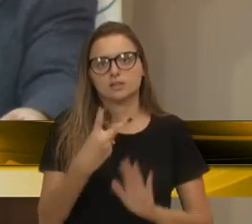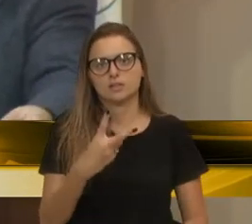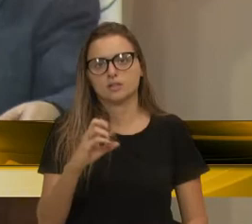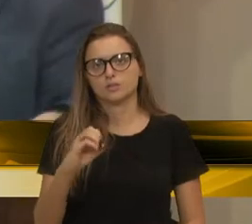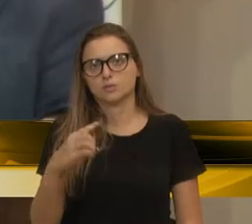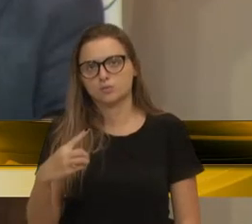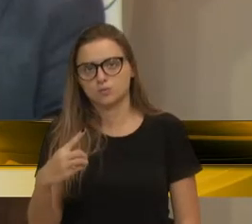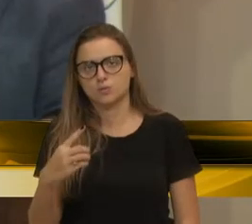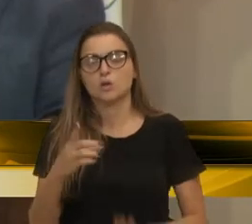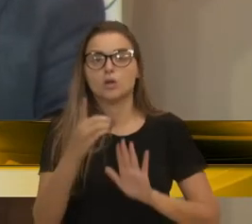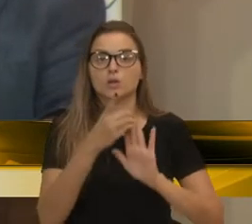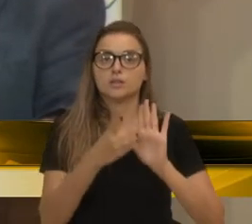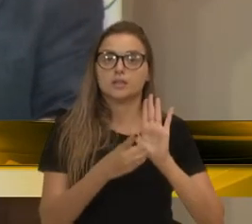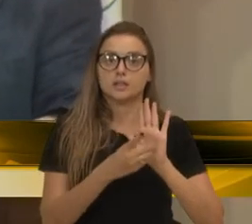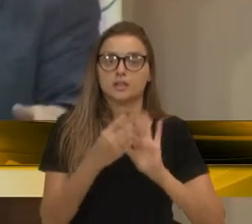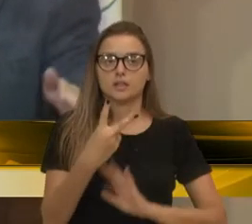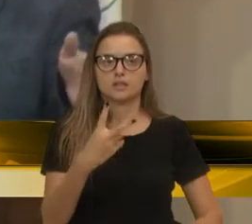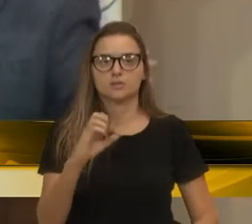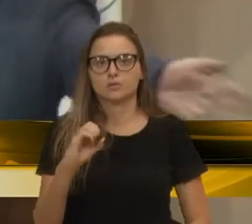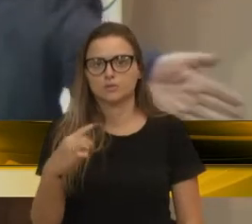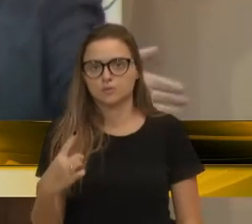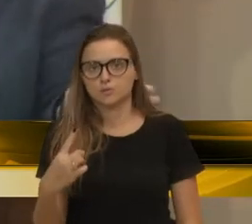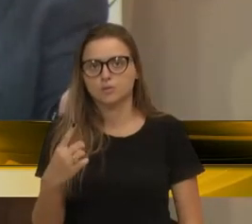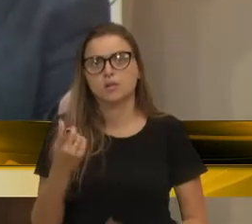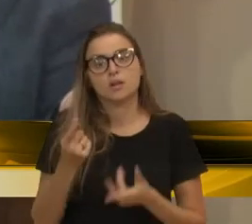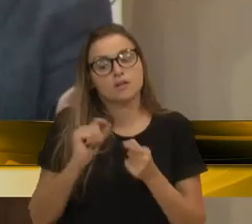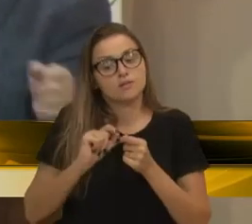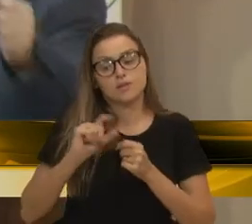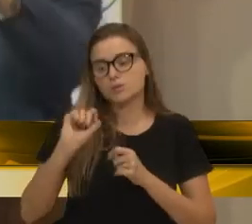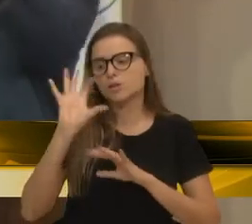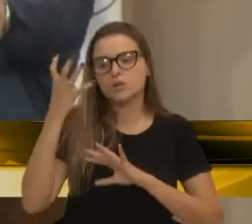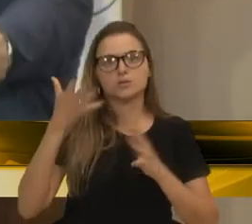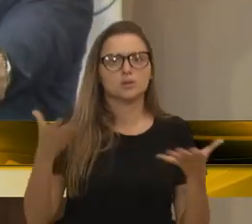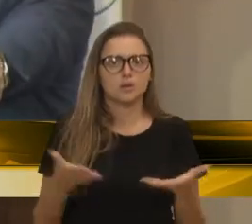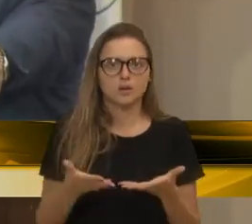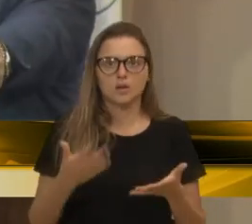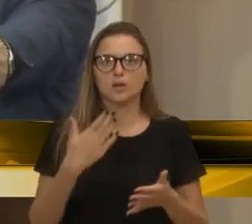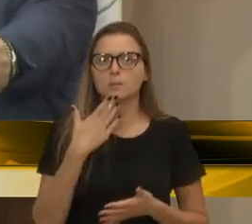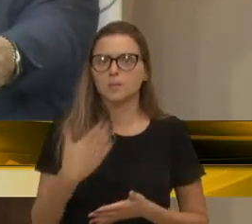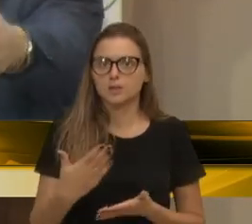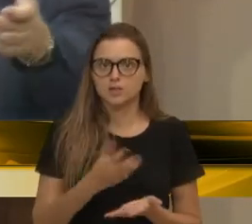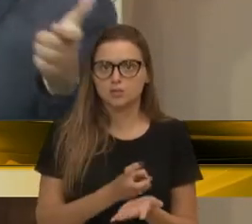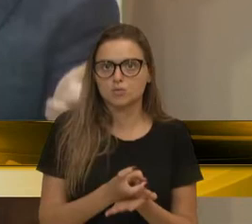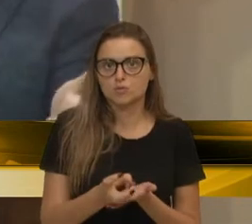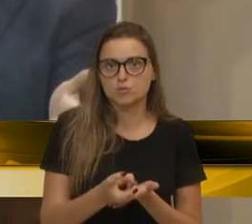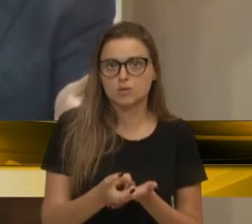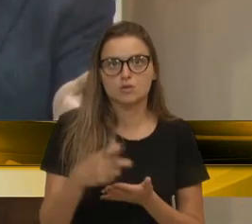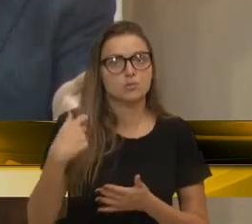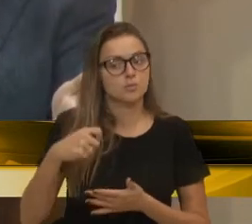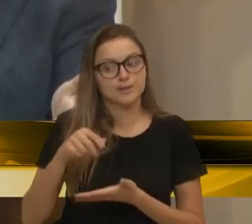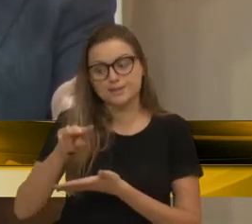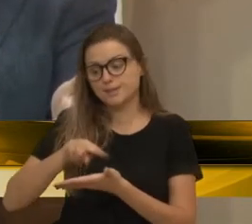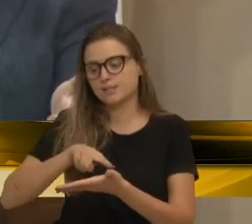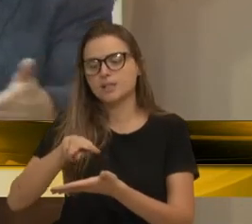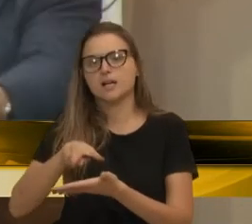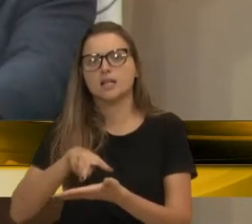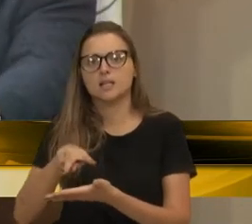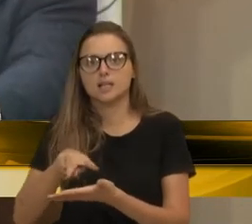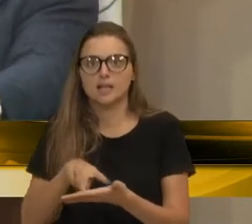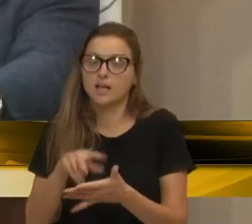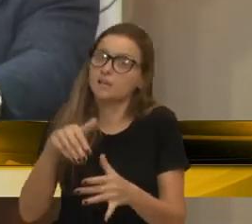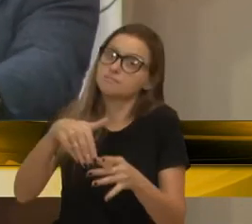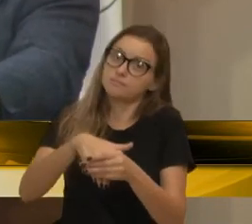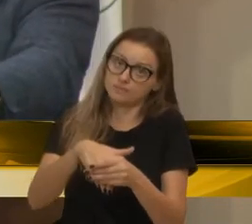O decreto 201 faz com que aconteça o que acontece agora. O pedido entrou, ele tem que ser lido e